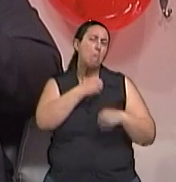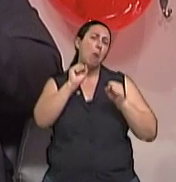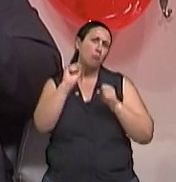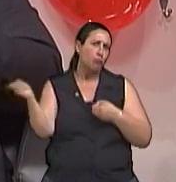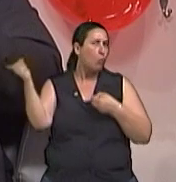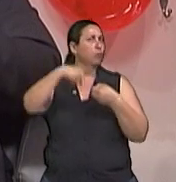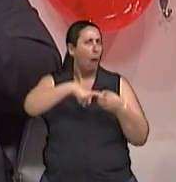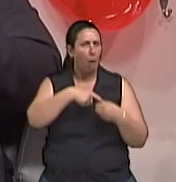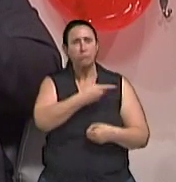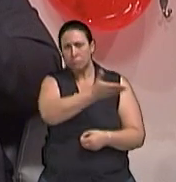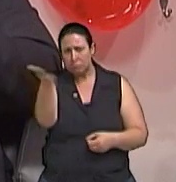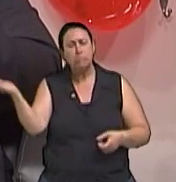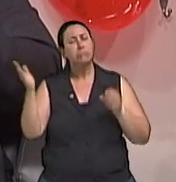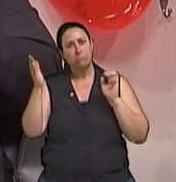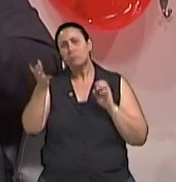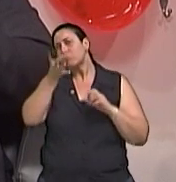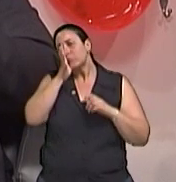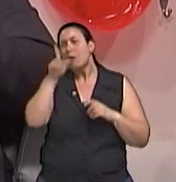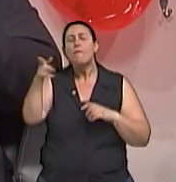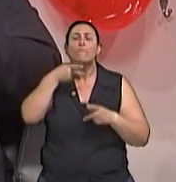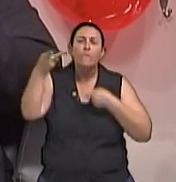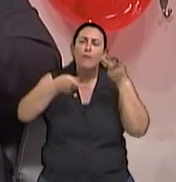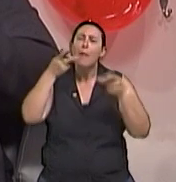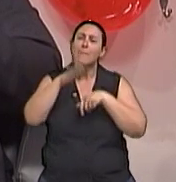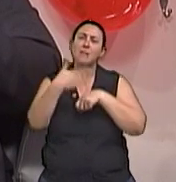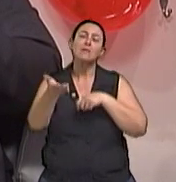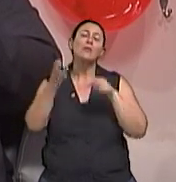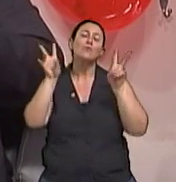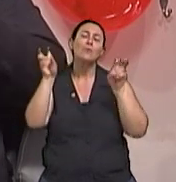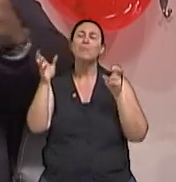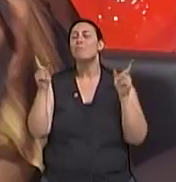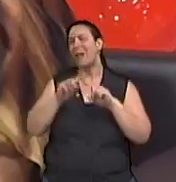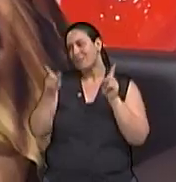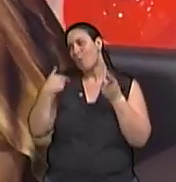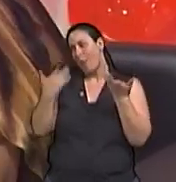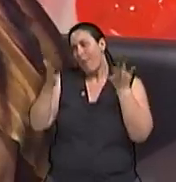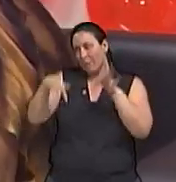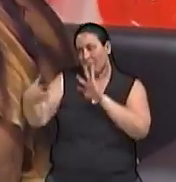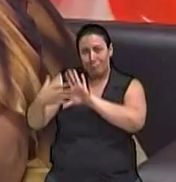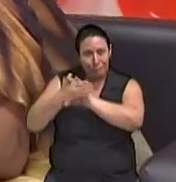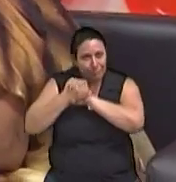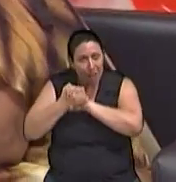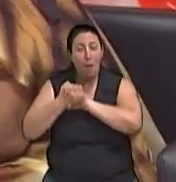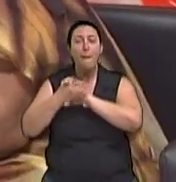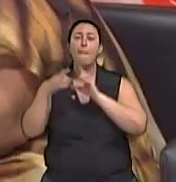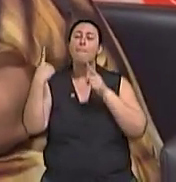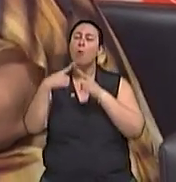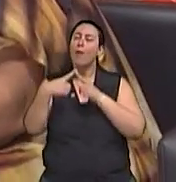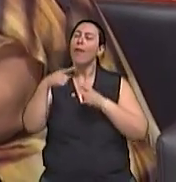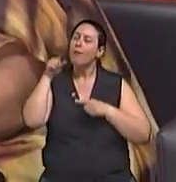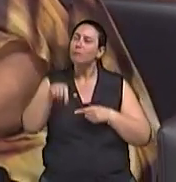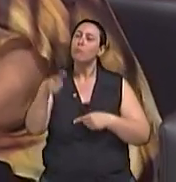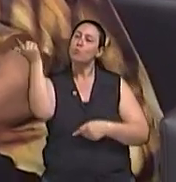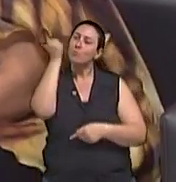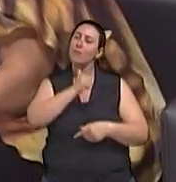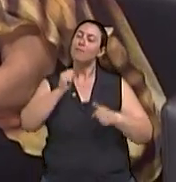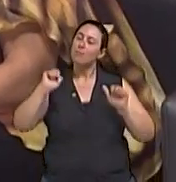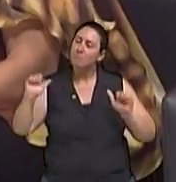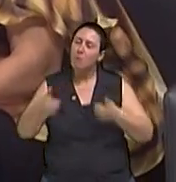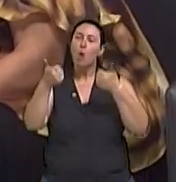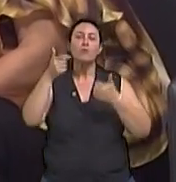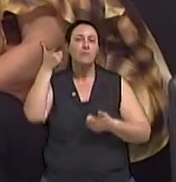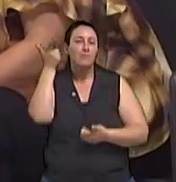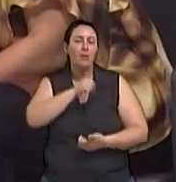mais uma vez futuramente para falar mais desses assuntos. Mas doutor, eu queria terminar de mãos dadas, vamos aqui? Porque assim é que a gente consegue